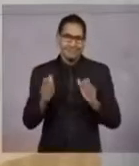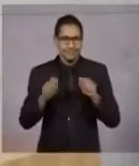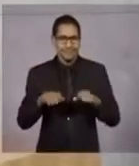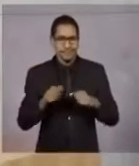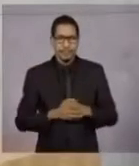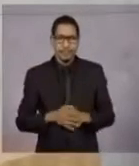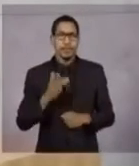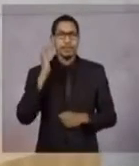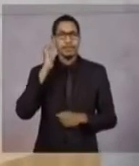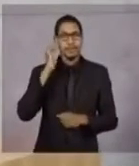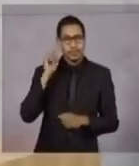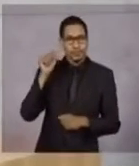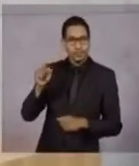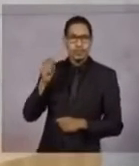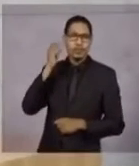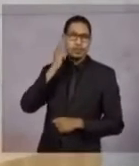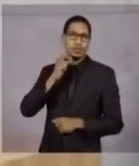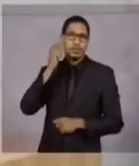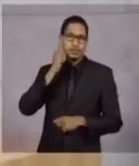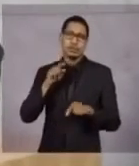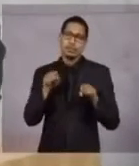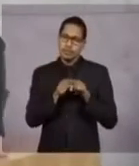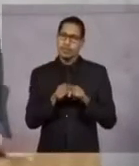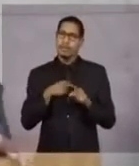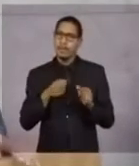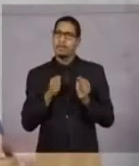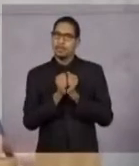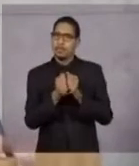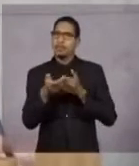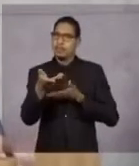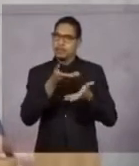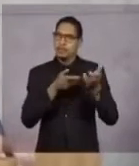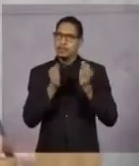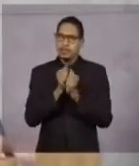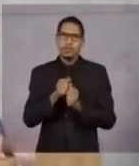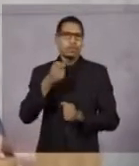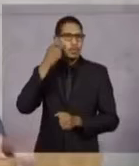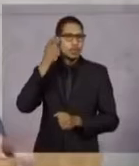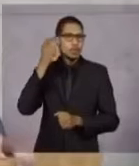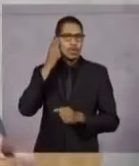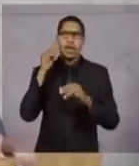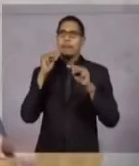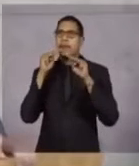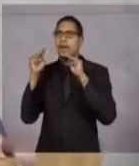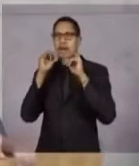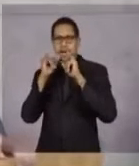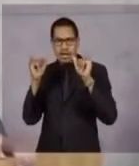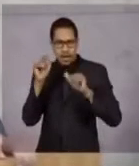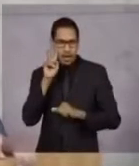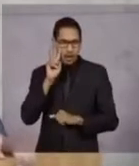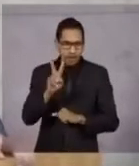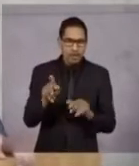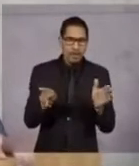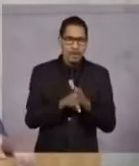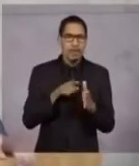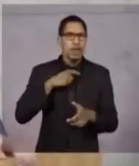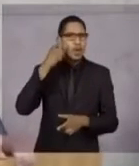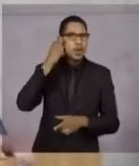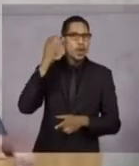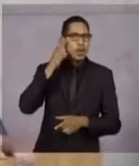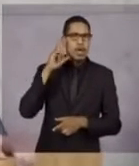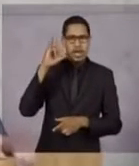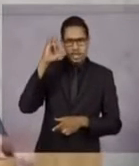Acho que o Ricardo Nunes, ele tá andando muito com o João Dória, fazendo marketing pra caramba. Eu olhei lá o Instagram do João Dória hoje,